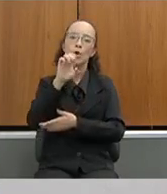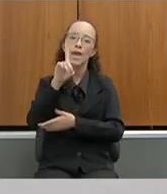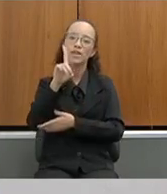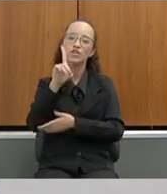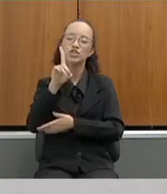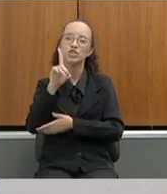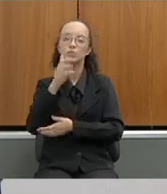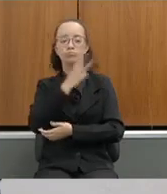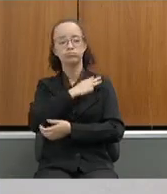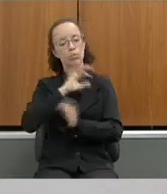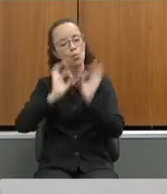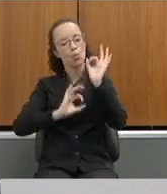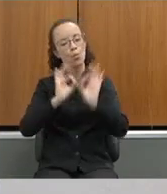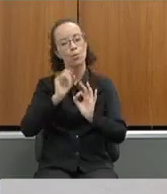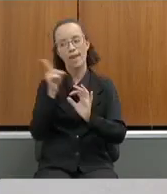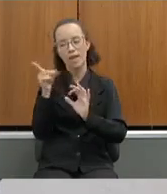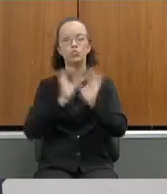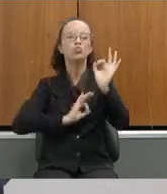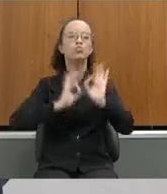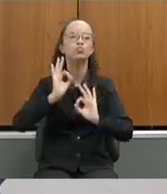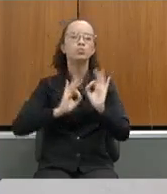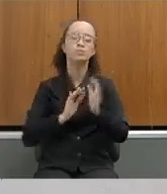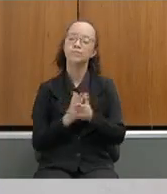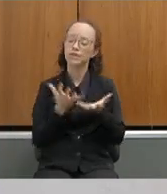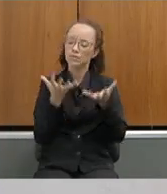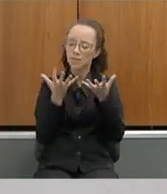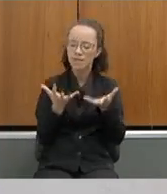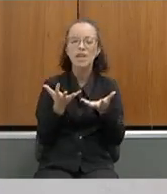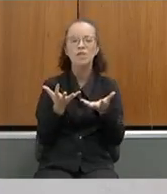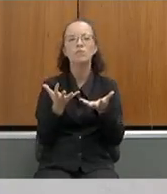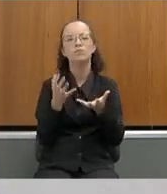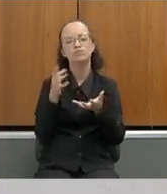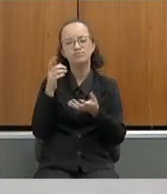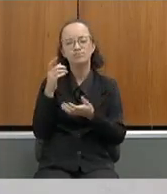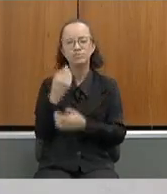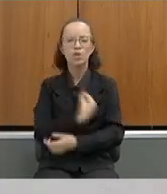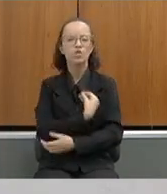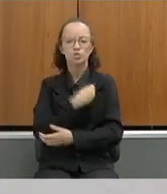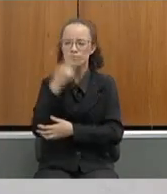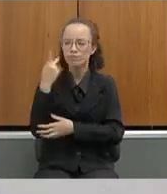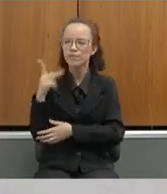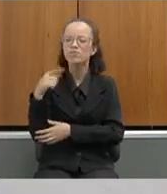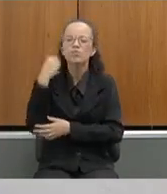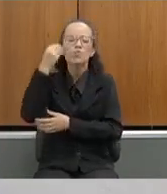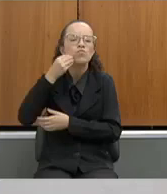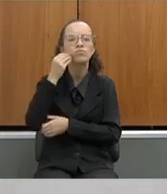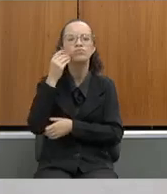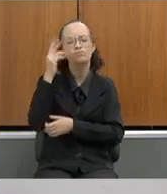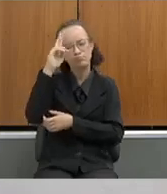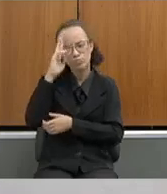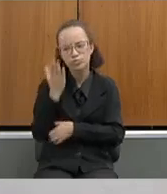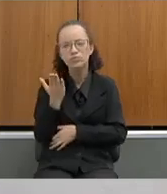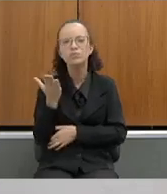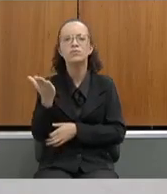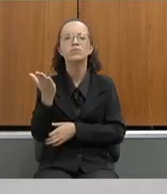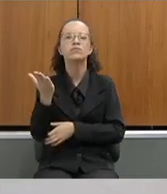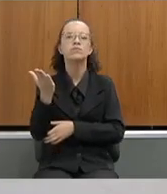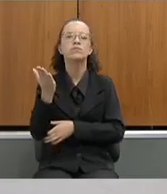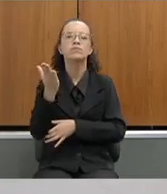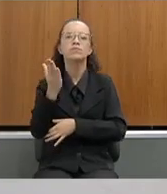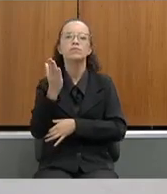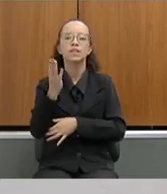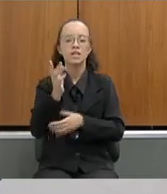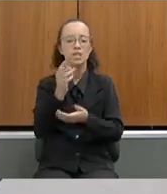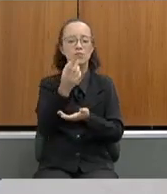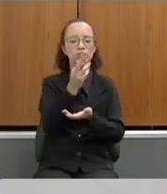médio. Eu gostaria muito que você, com a sua vivência de chão de fábrica, de escola, que ficou sem repasse